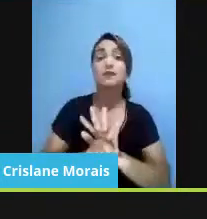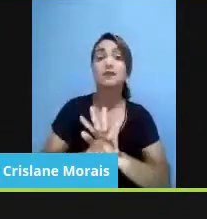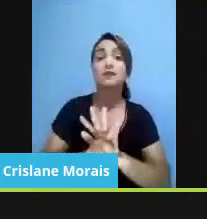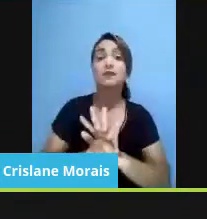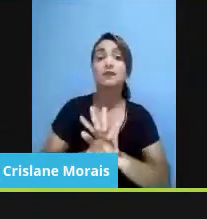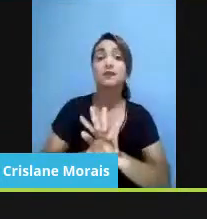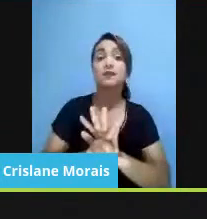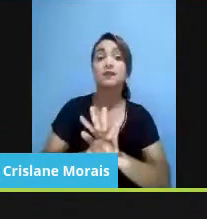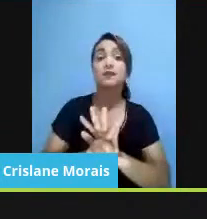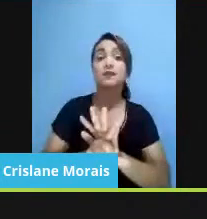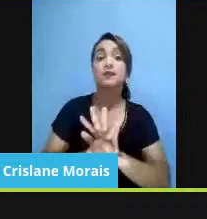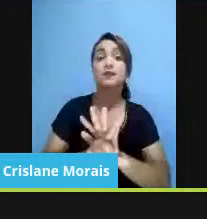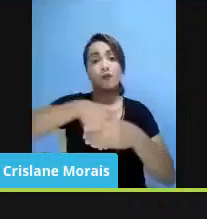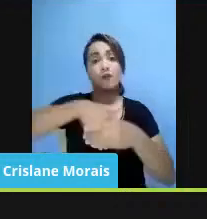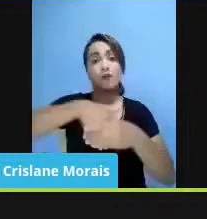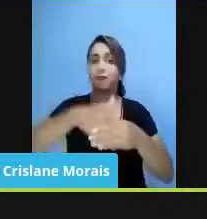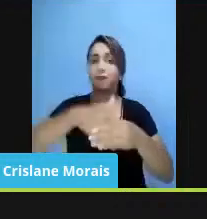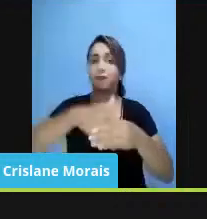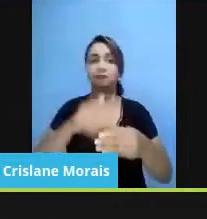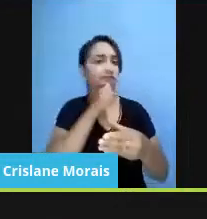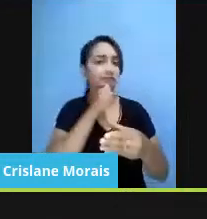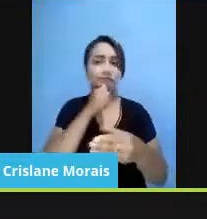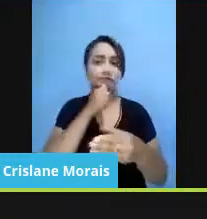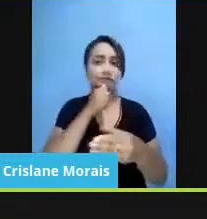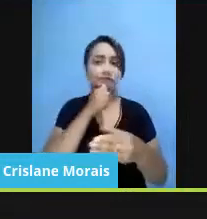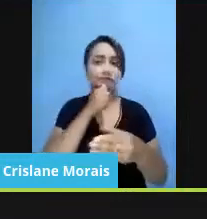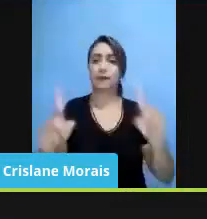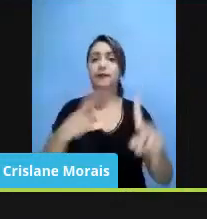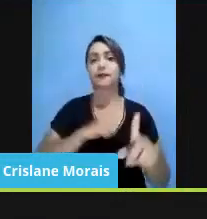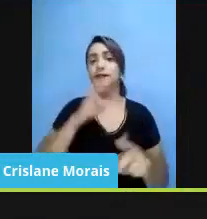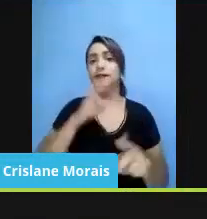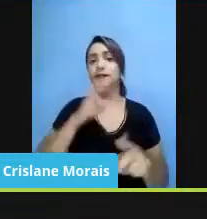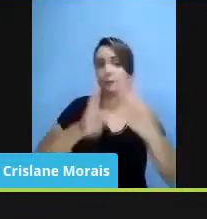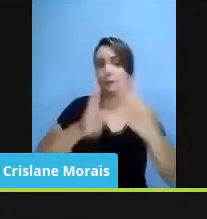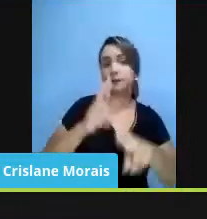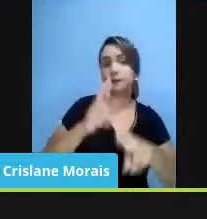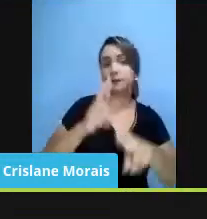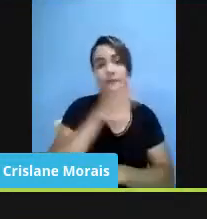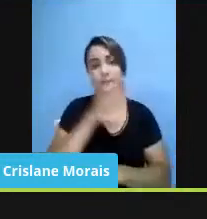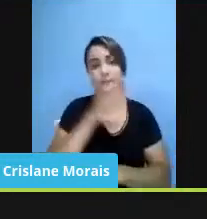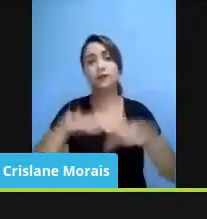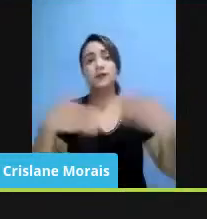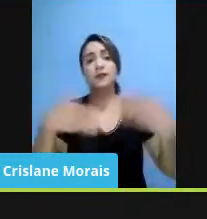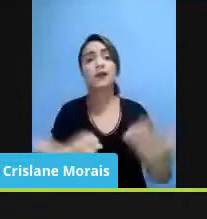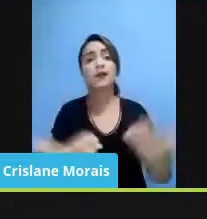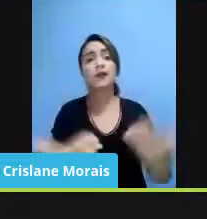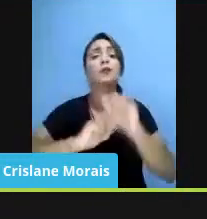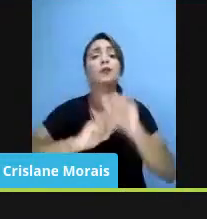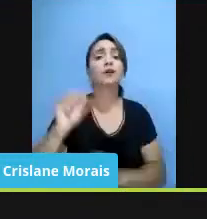votada até agora e ela produz efeitos imediatamente. O que a gente tem